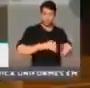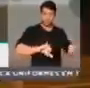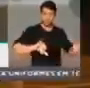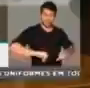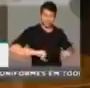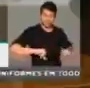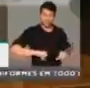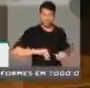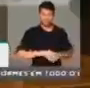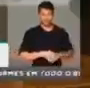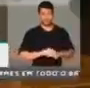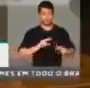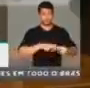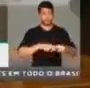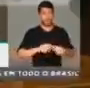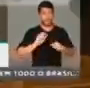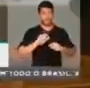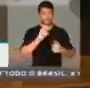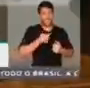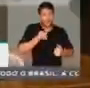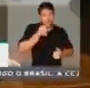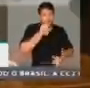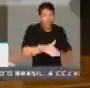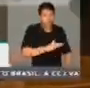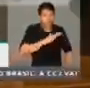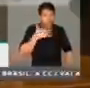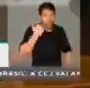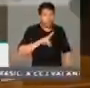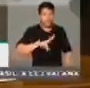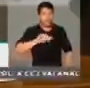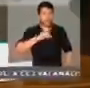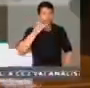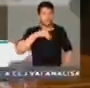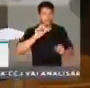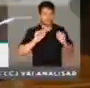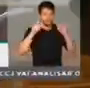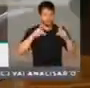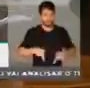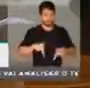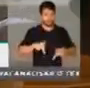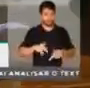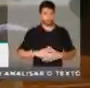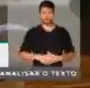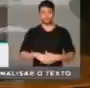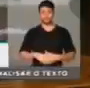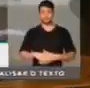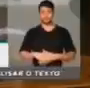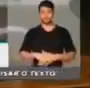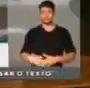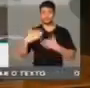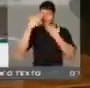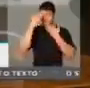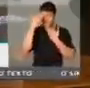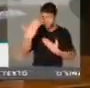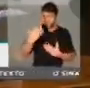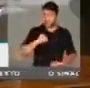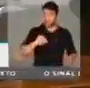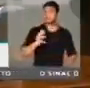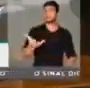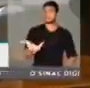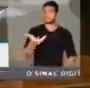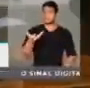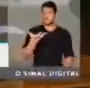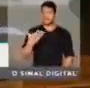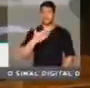continuar afetado. Pois só na beira da morte que será aposentado. Obrigada, presidente. Quem gostou pode passar no nosso